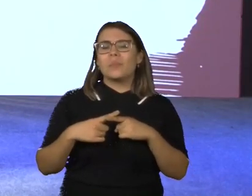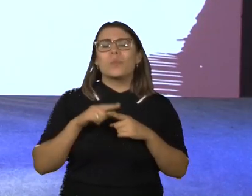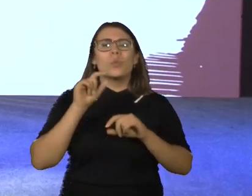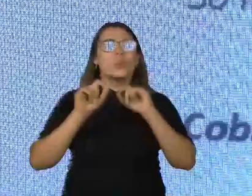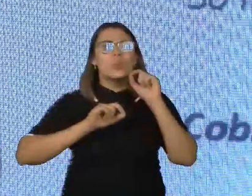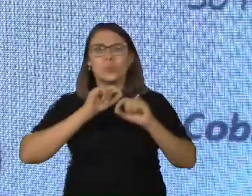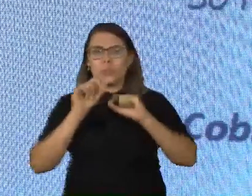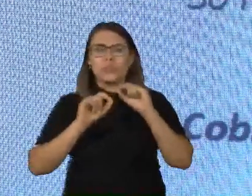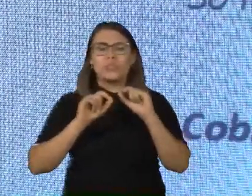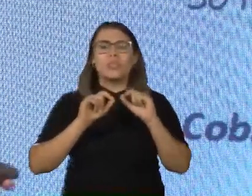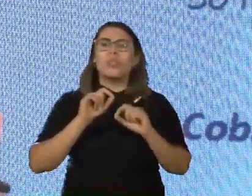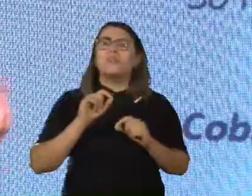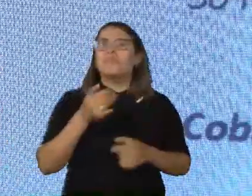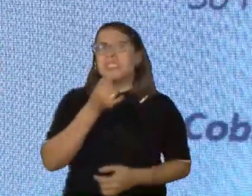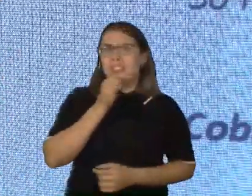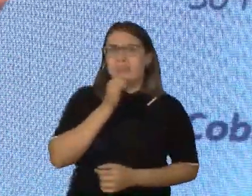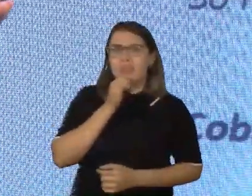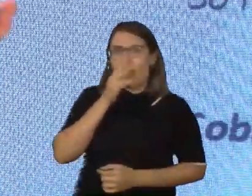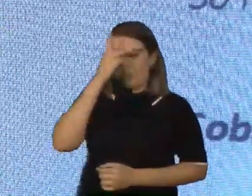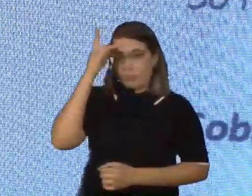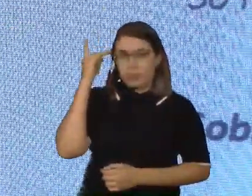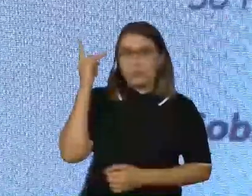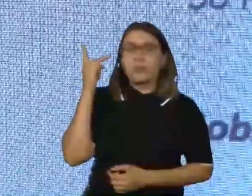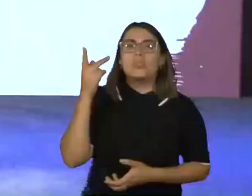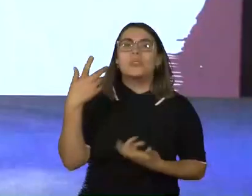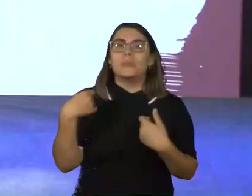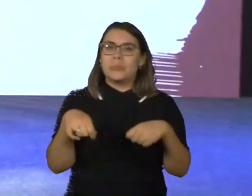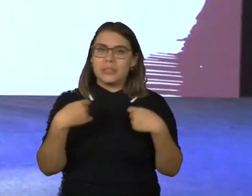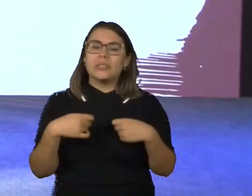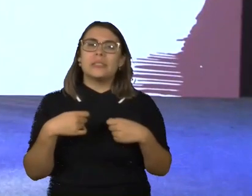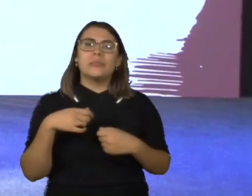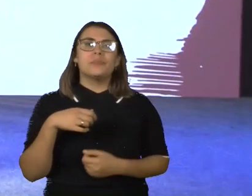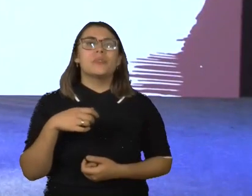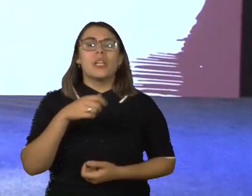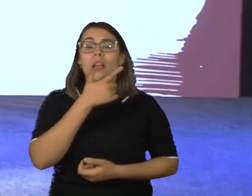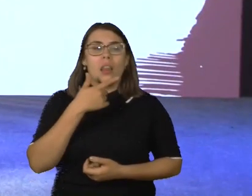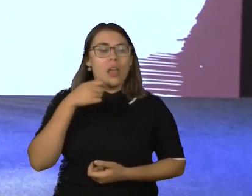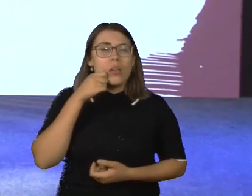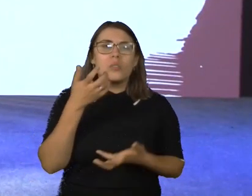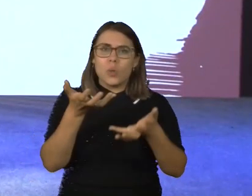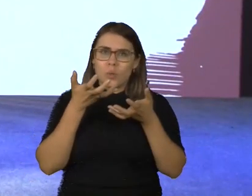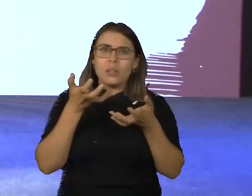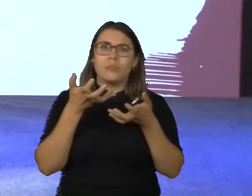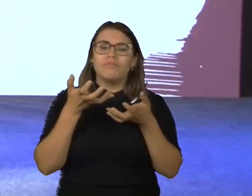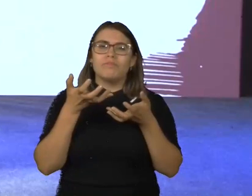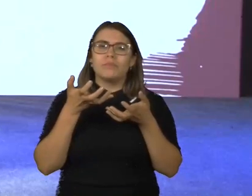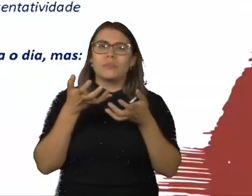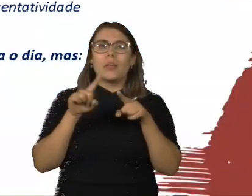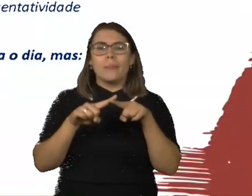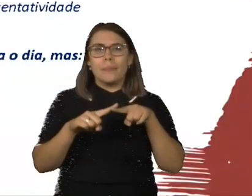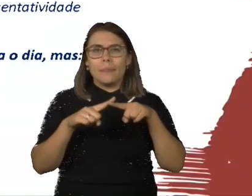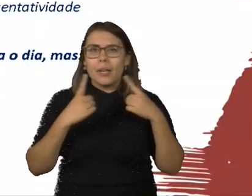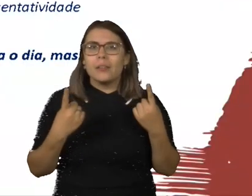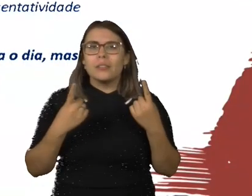chama ativismo seletivo, sabe? É aquele ativista que fala, ó Alex, eu quero representatividade, tá? Mas eu exijo